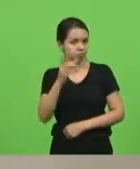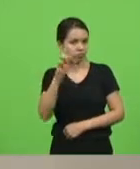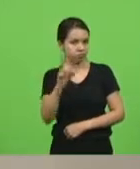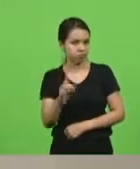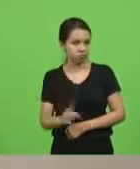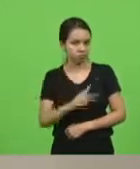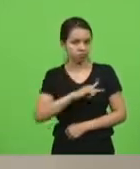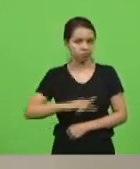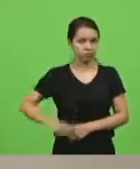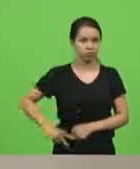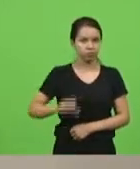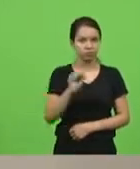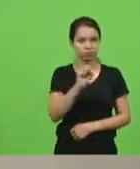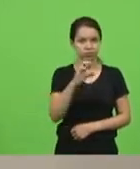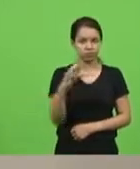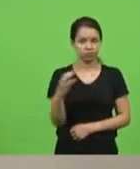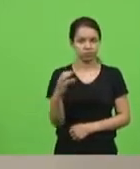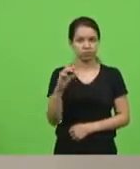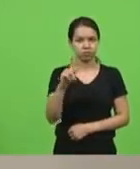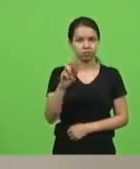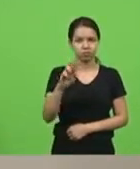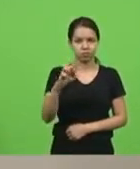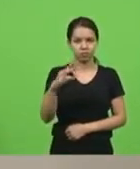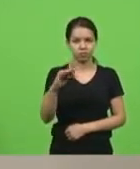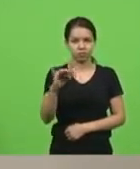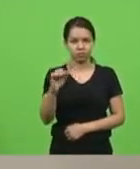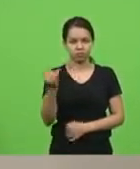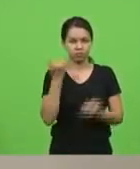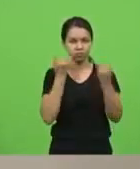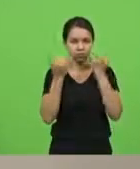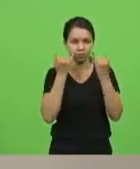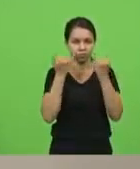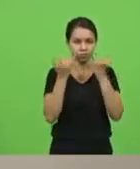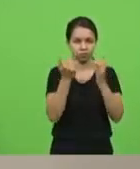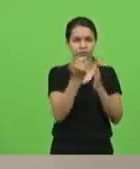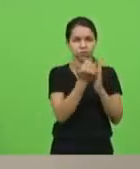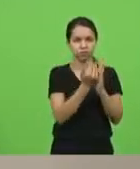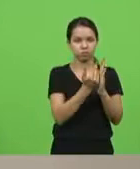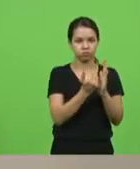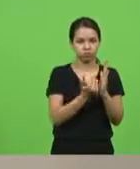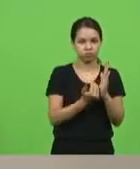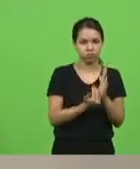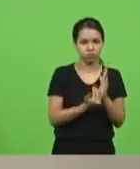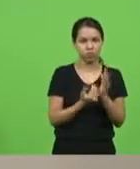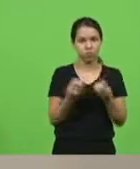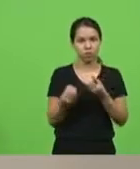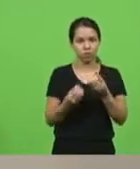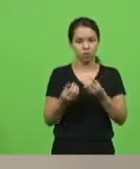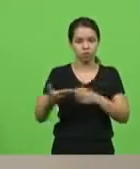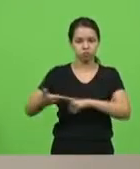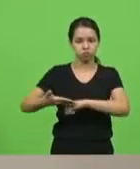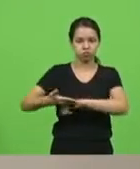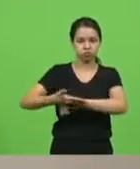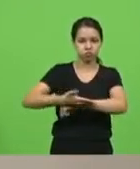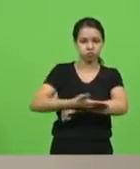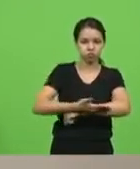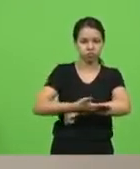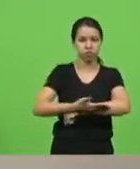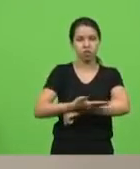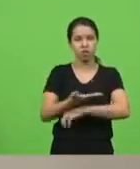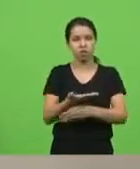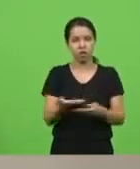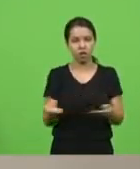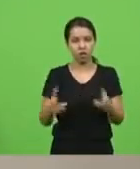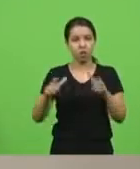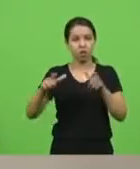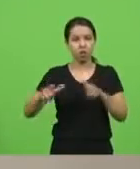parcerias informações acerca do plano de ação para viabilizar o acesso de embarcações de médio porte ao porto de Laguna com